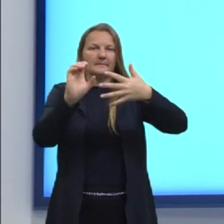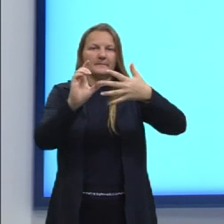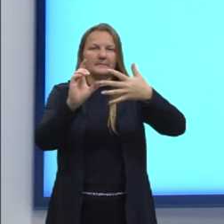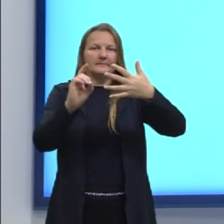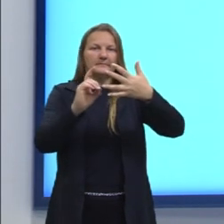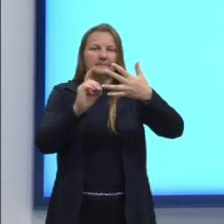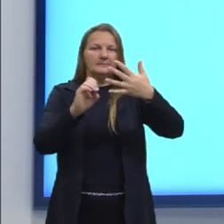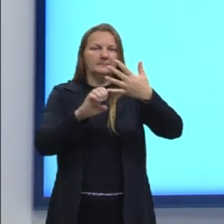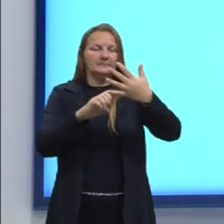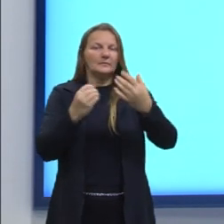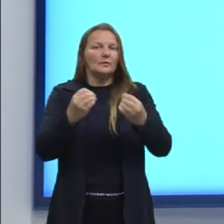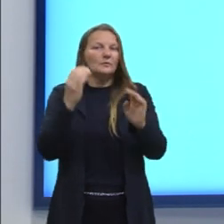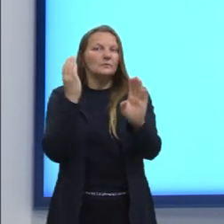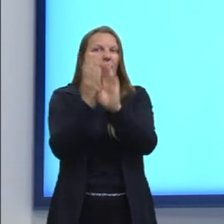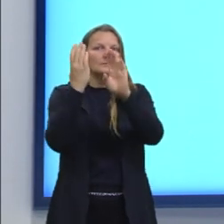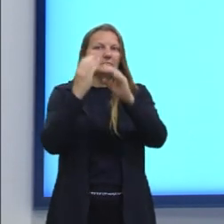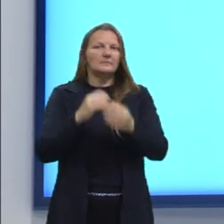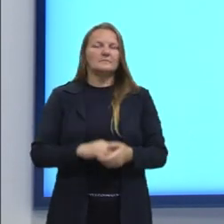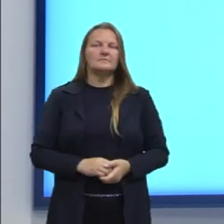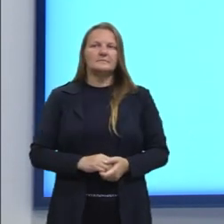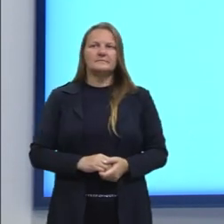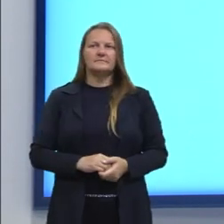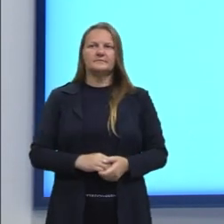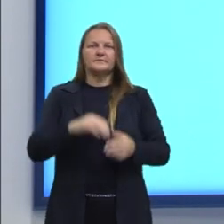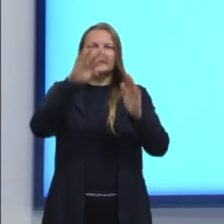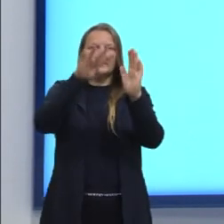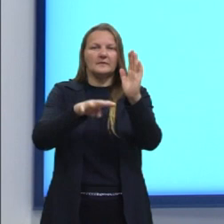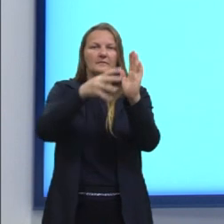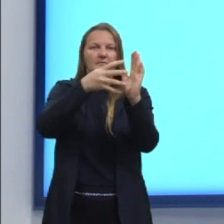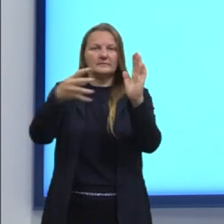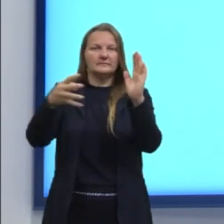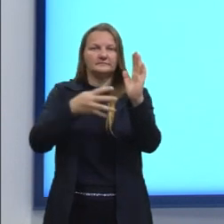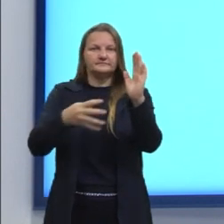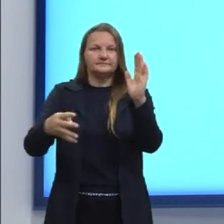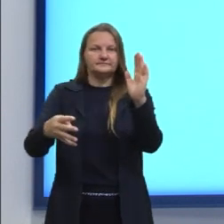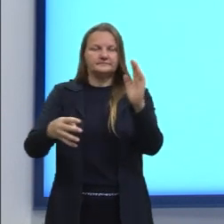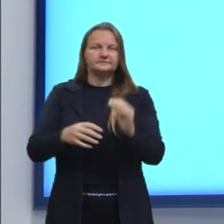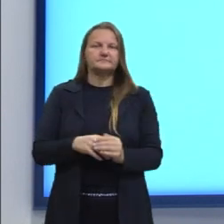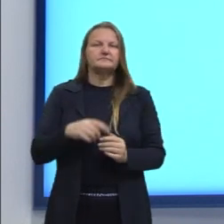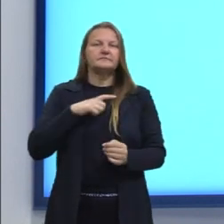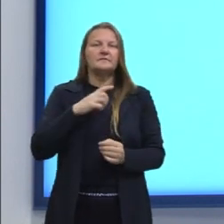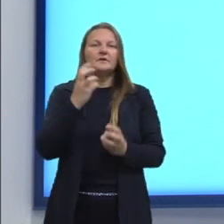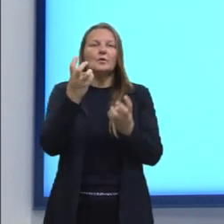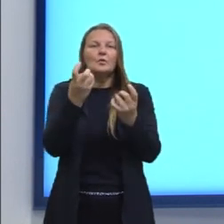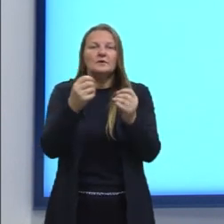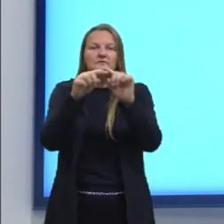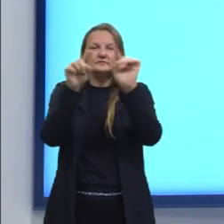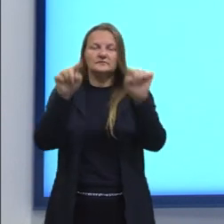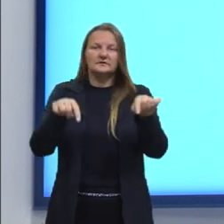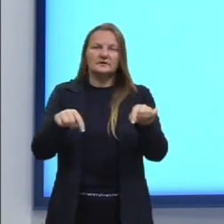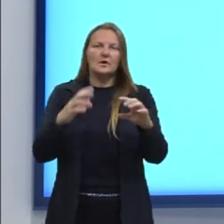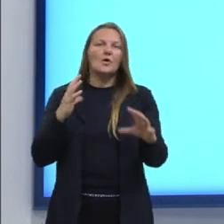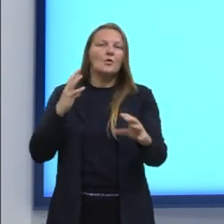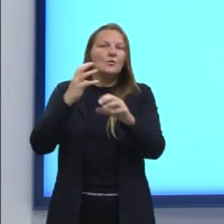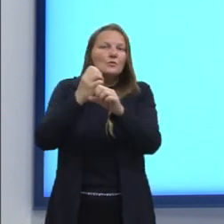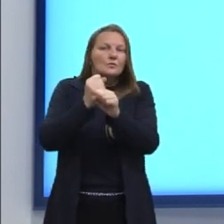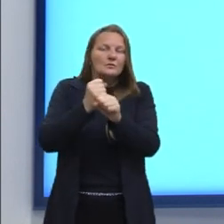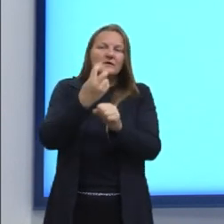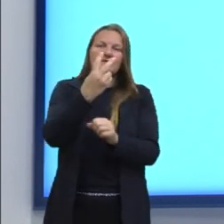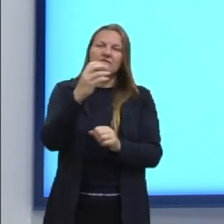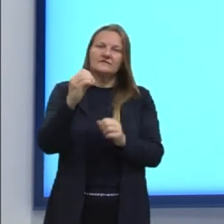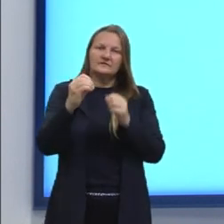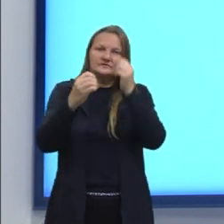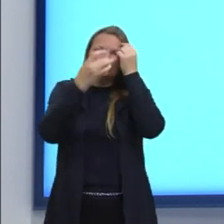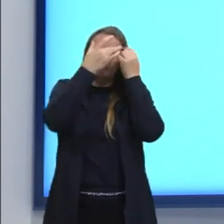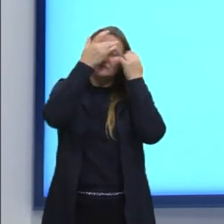vamos lá. Nós temos ali a nossa tabelinha, que traz os funcionários. No total, então, nós temos 20